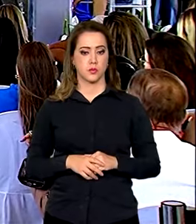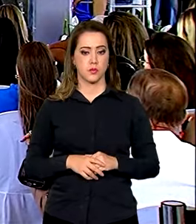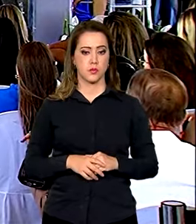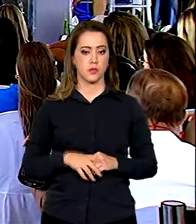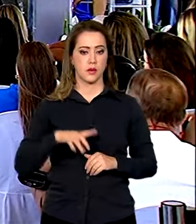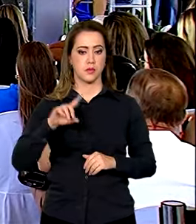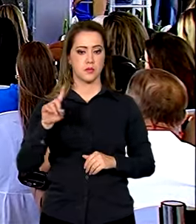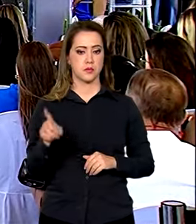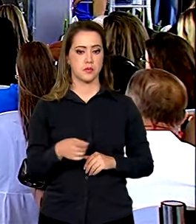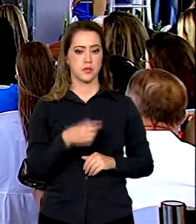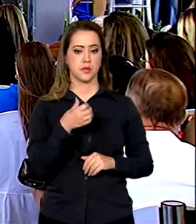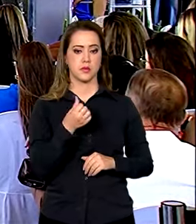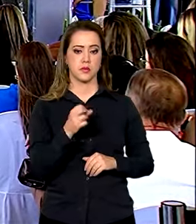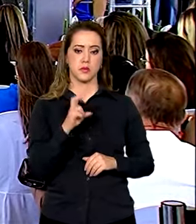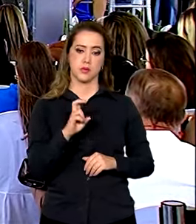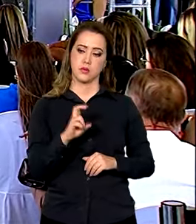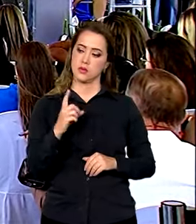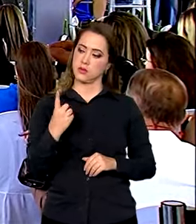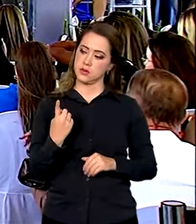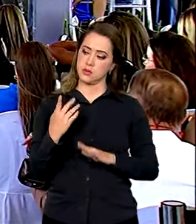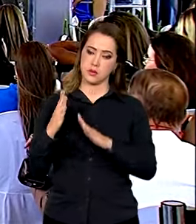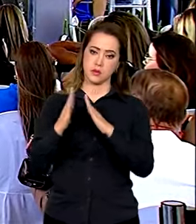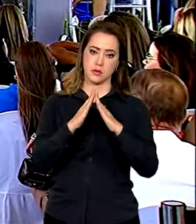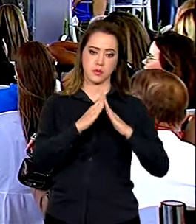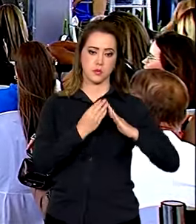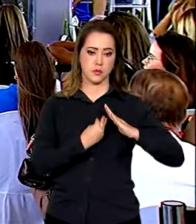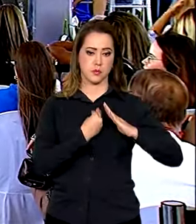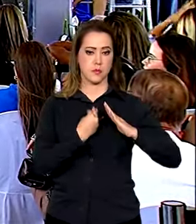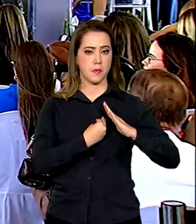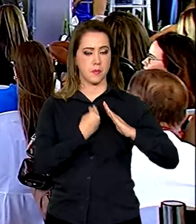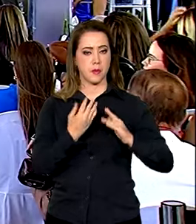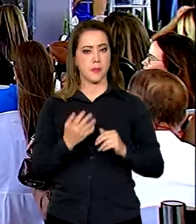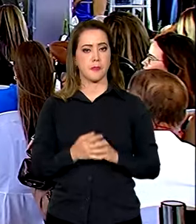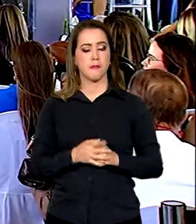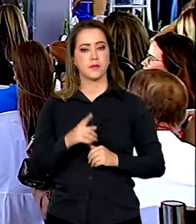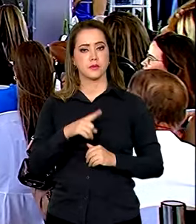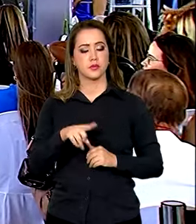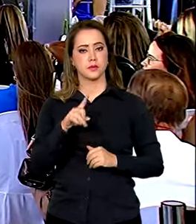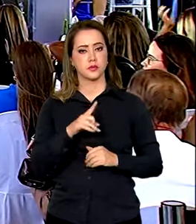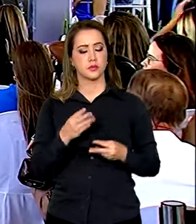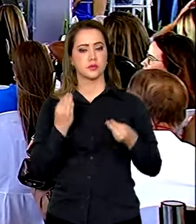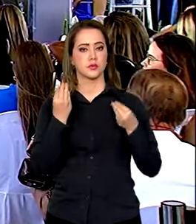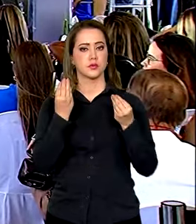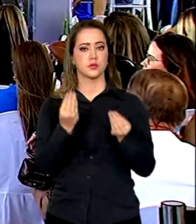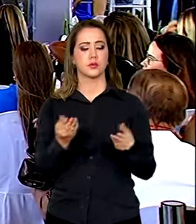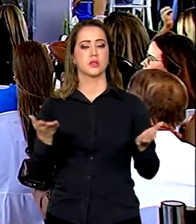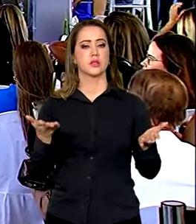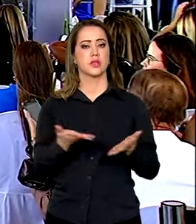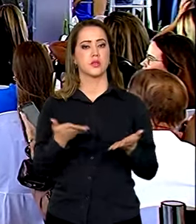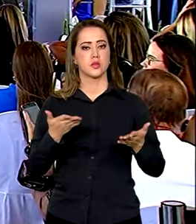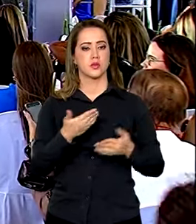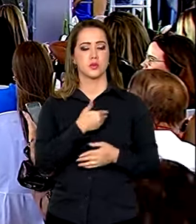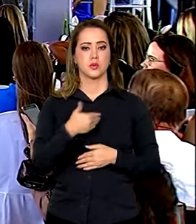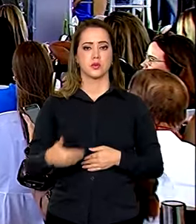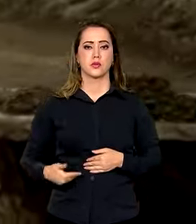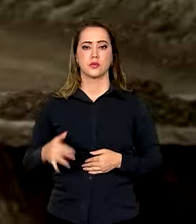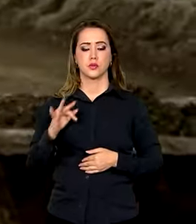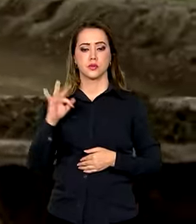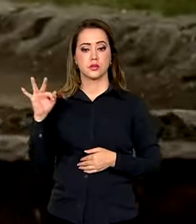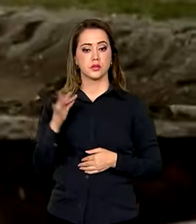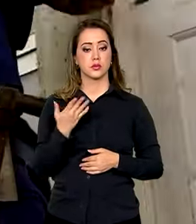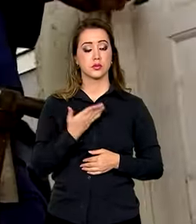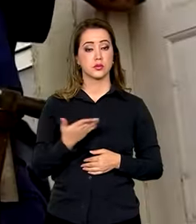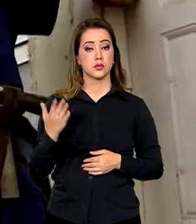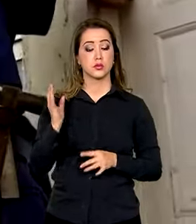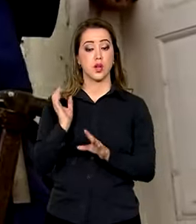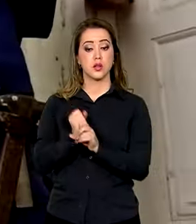.651 moradias do programa Minha Casa Minha Vida, entregues hoje pelo governo federal e